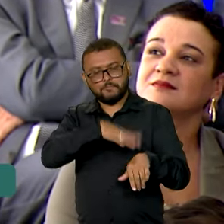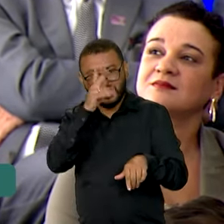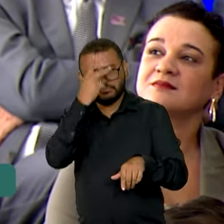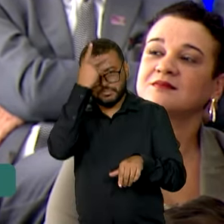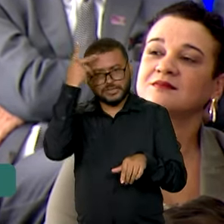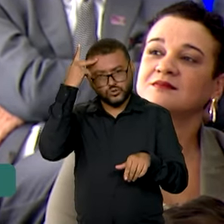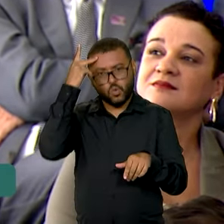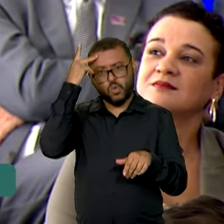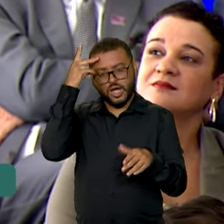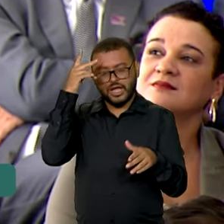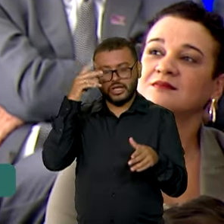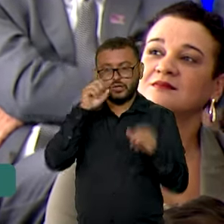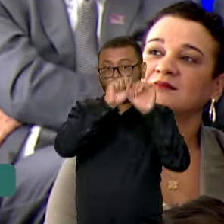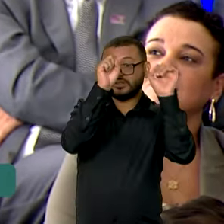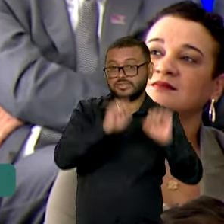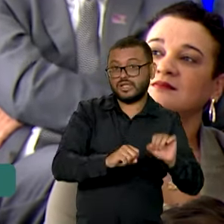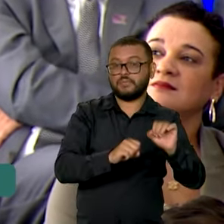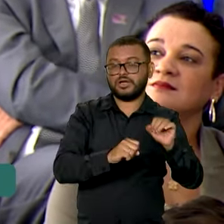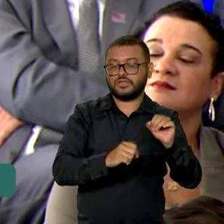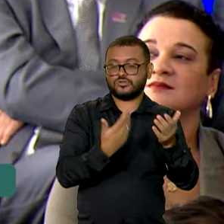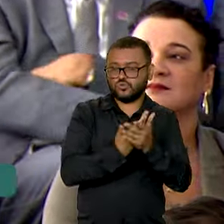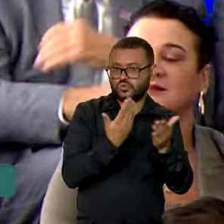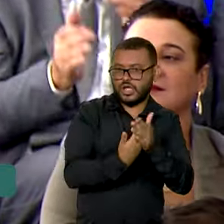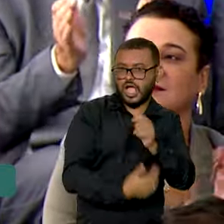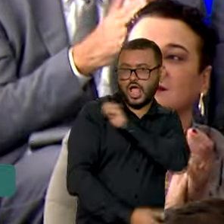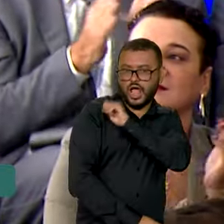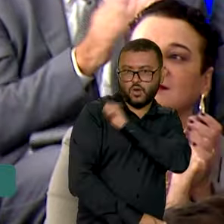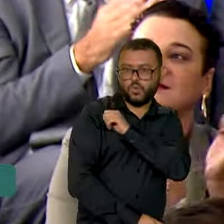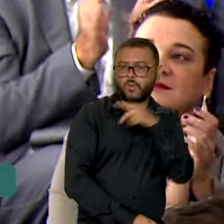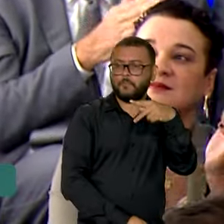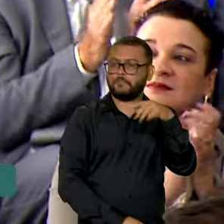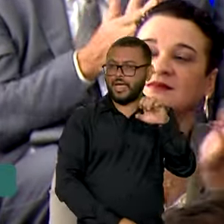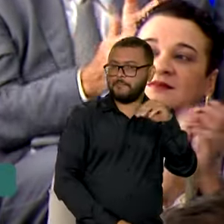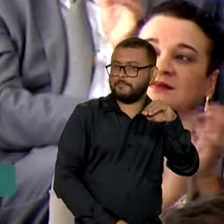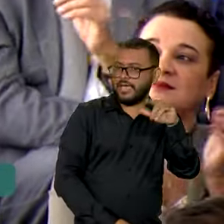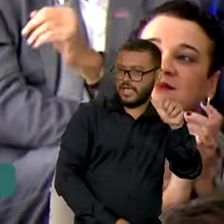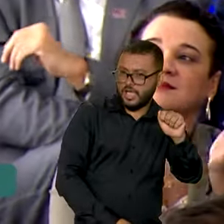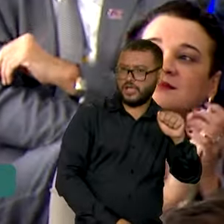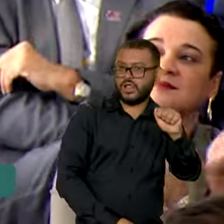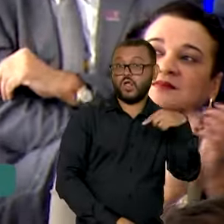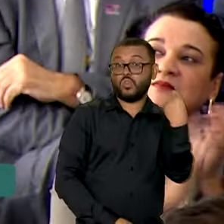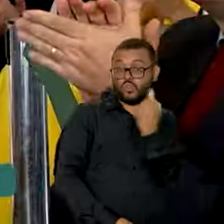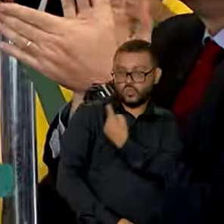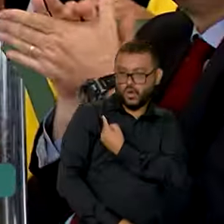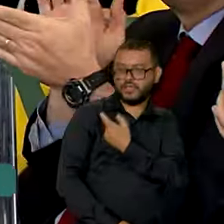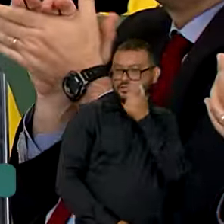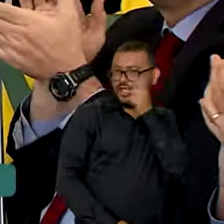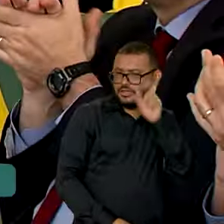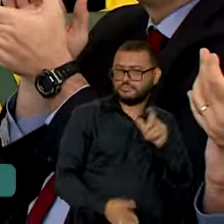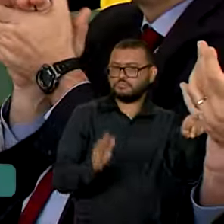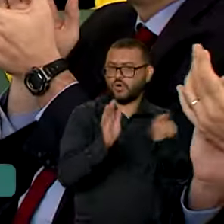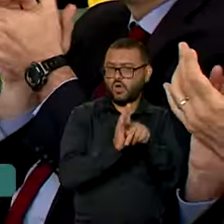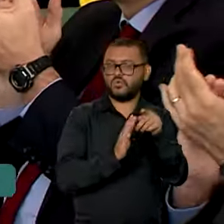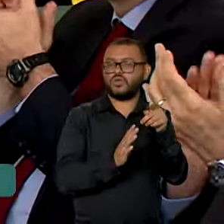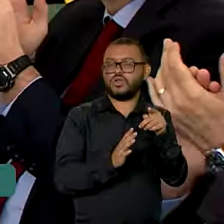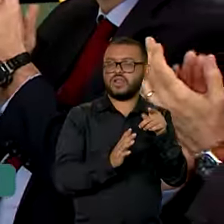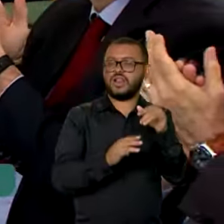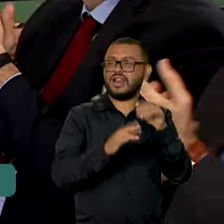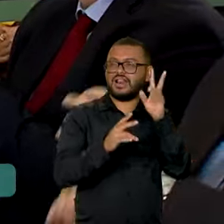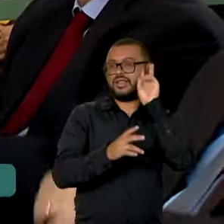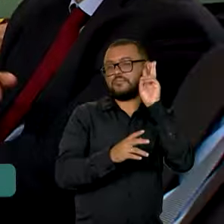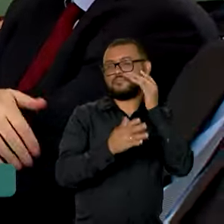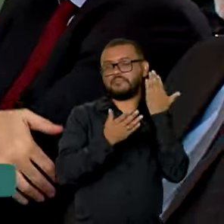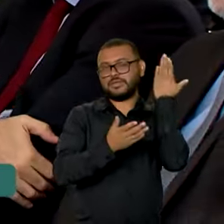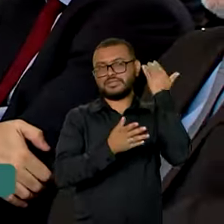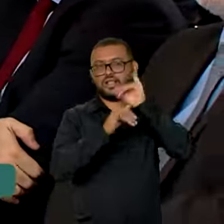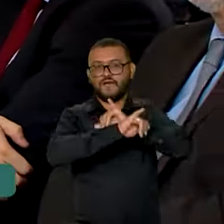pessoas no programa Pé de Meia. Quando nós anunciamos o